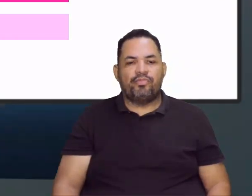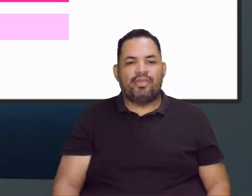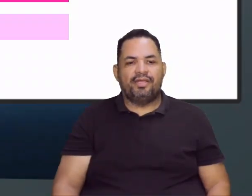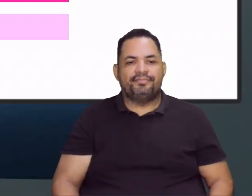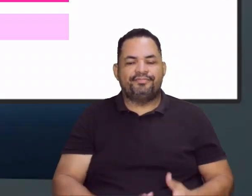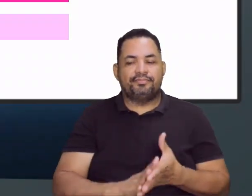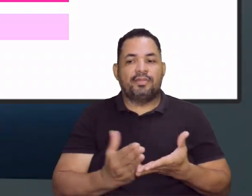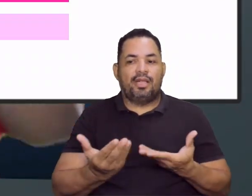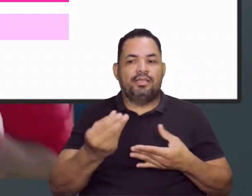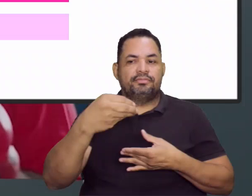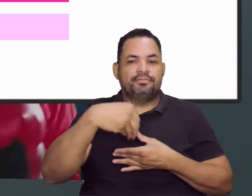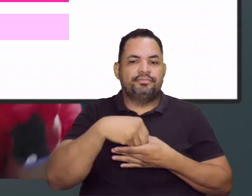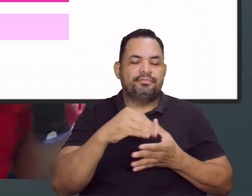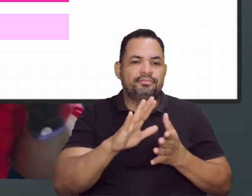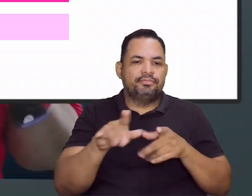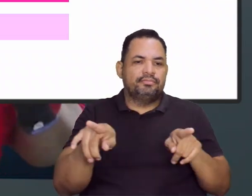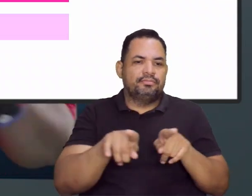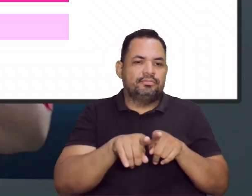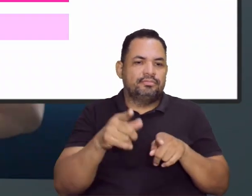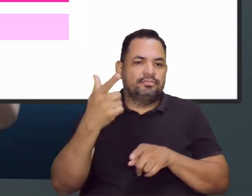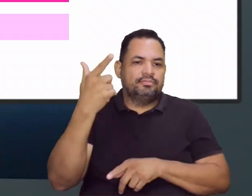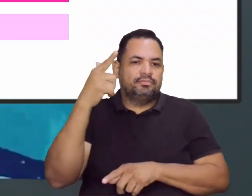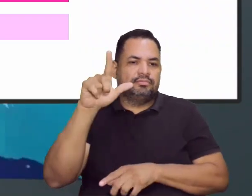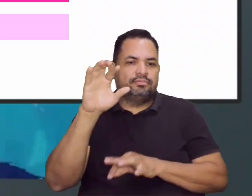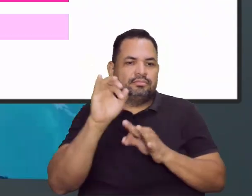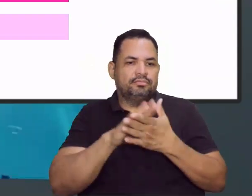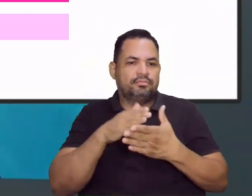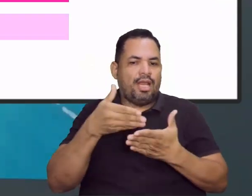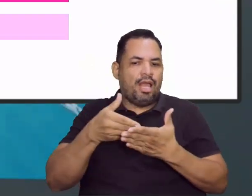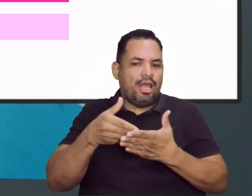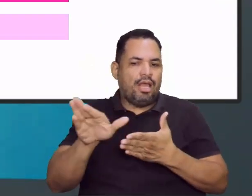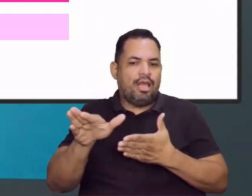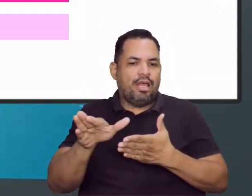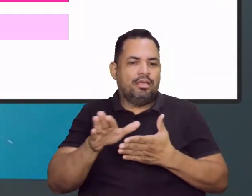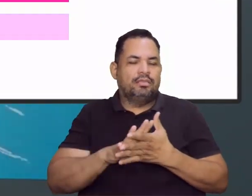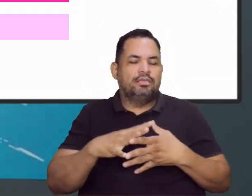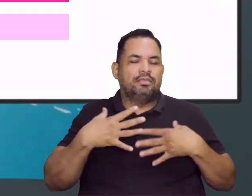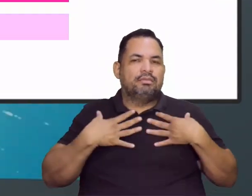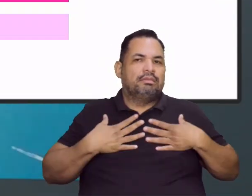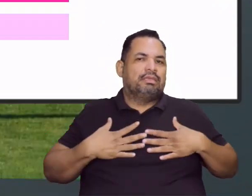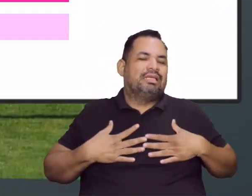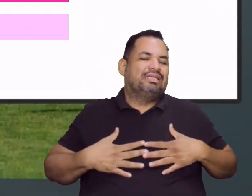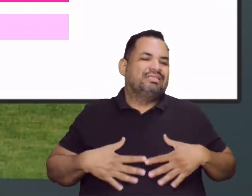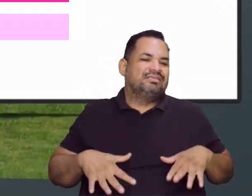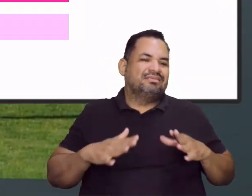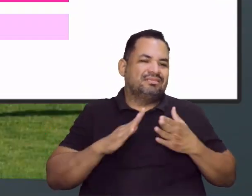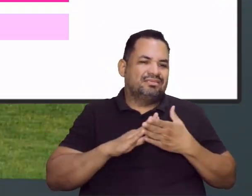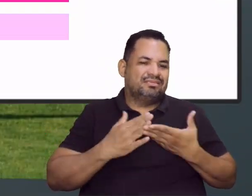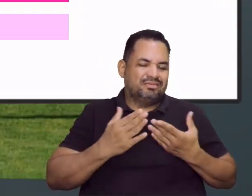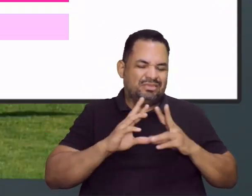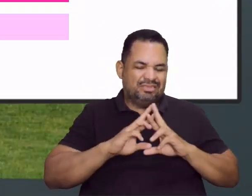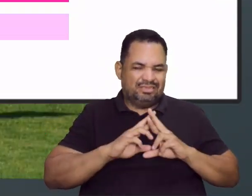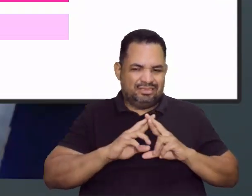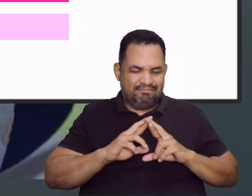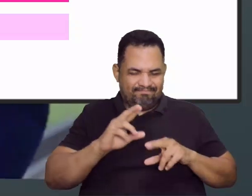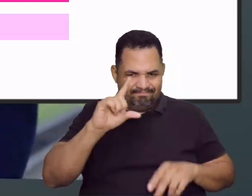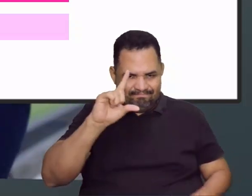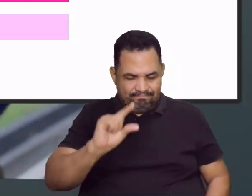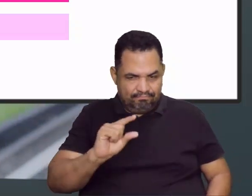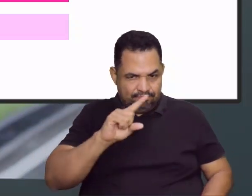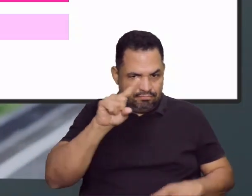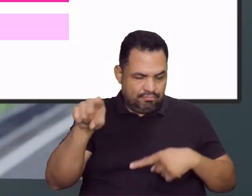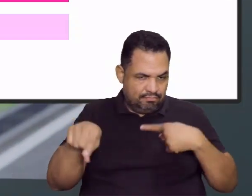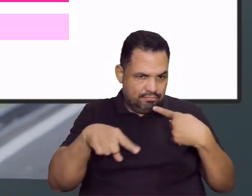dentro dessa pegada dos jogos, a gente também consegue aí eliminar o estresse, né, gente? A gente reduz aí o estresse. O nosso